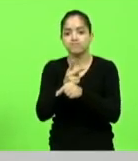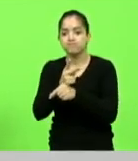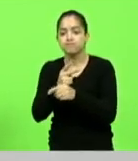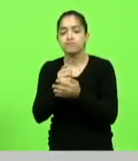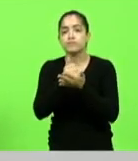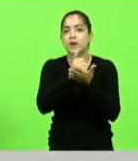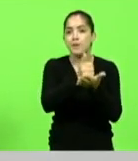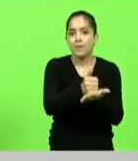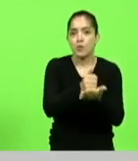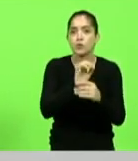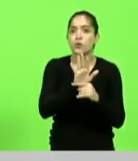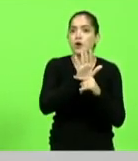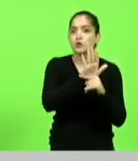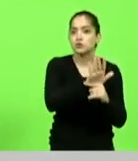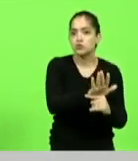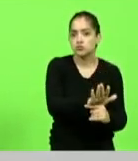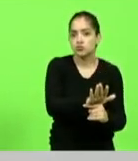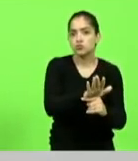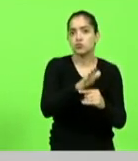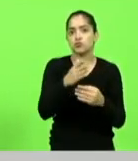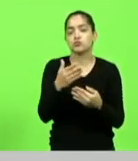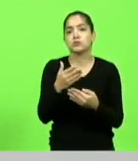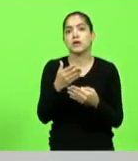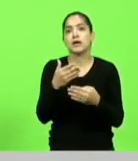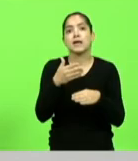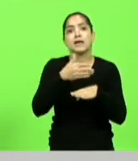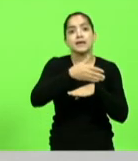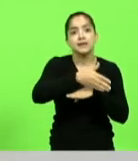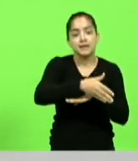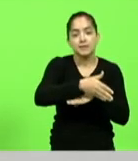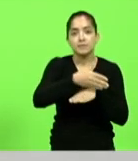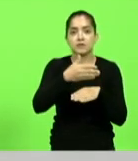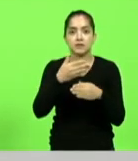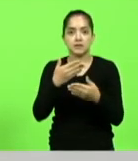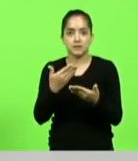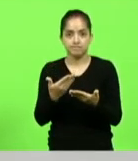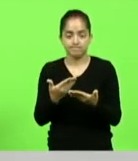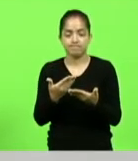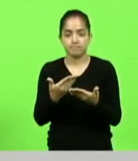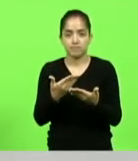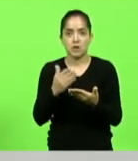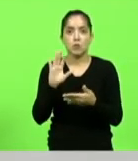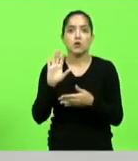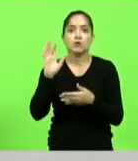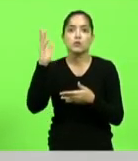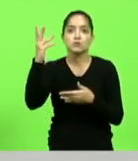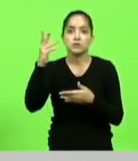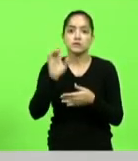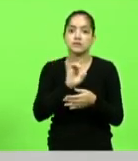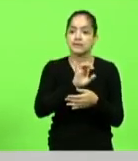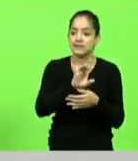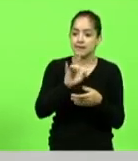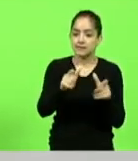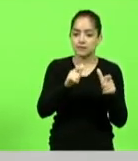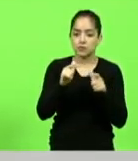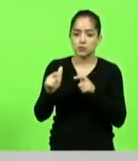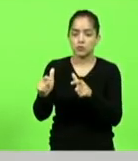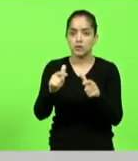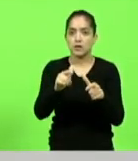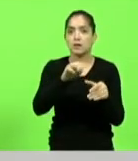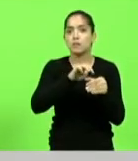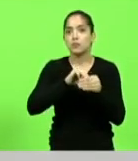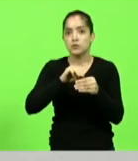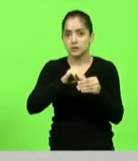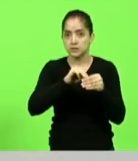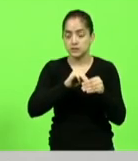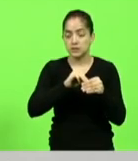ajuda encaminhar essas situações em cada região em cada município